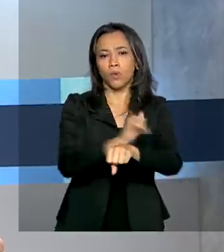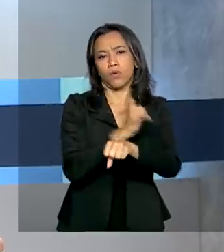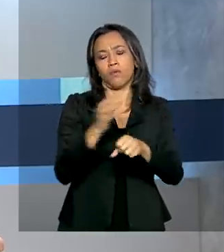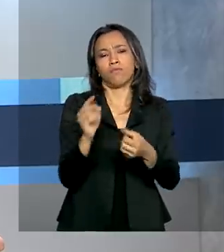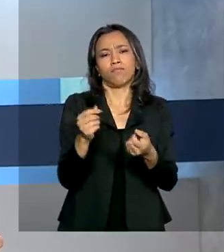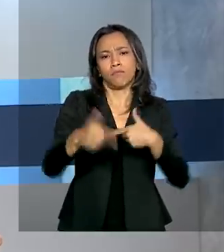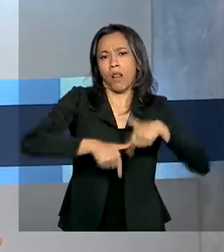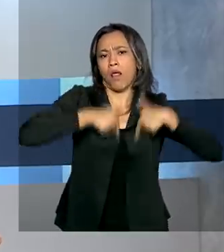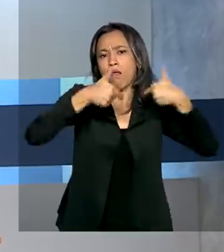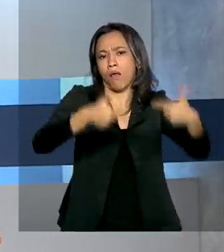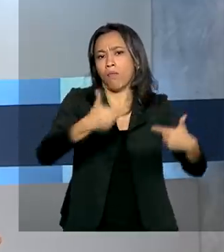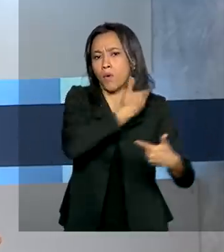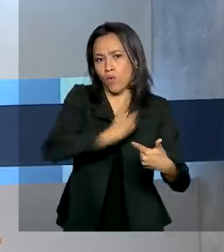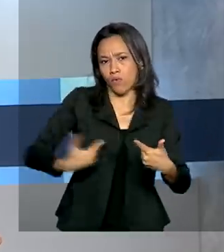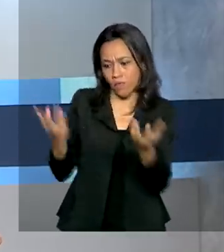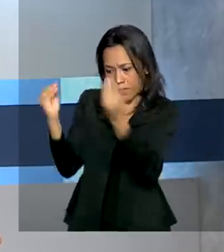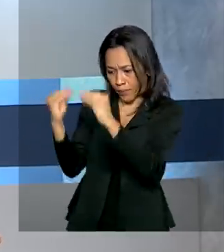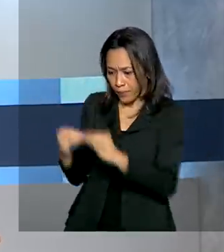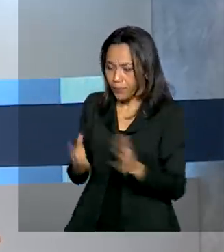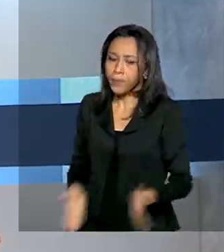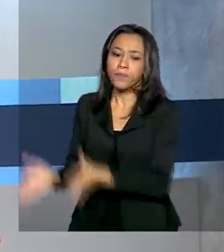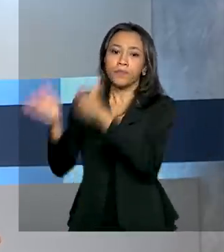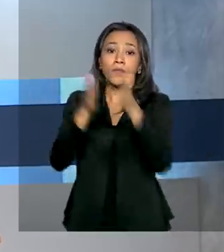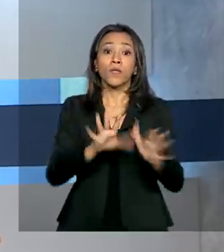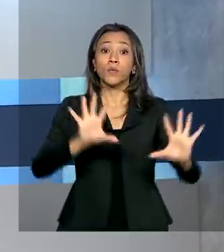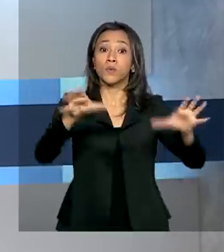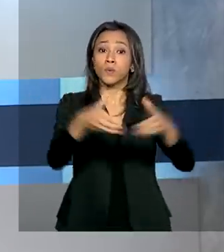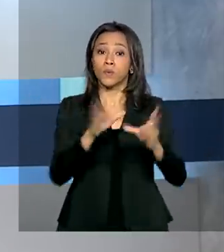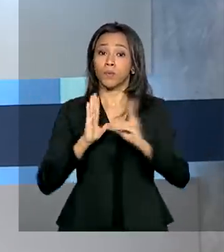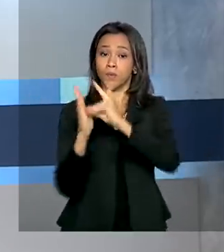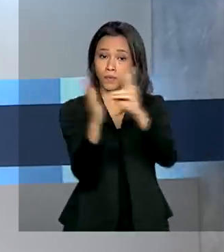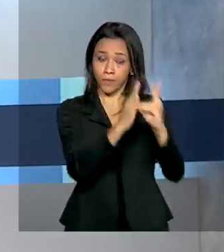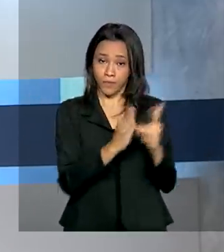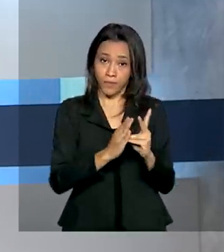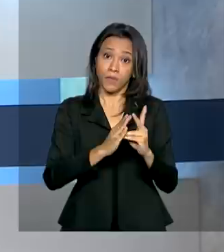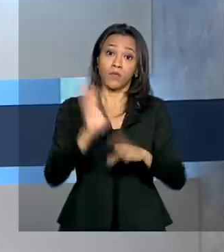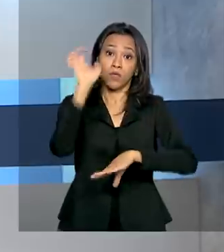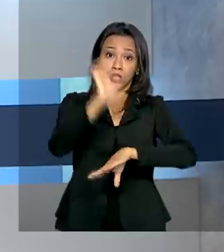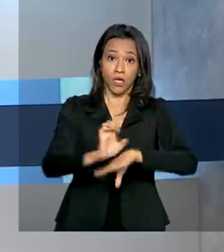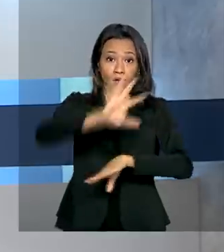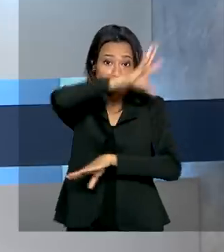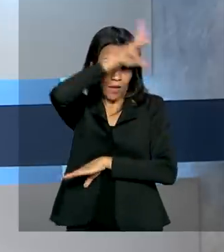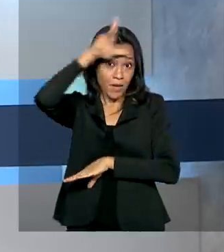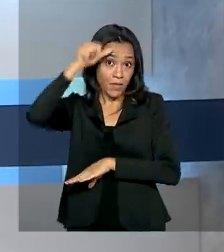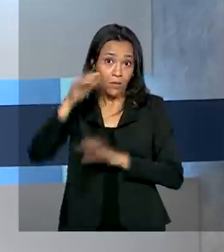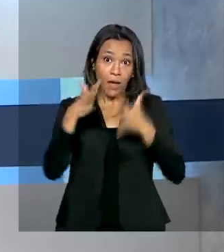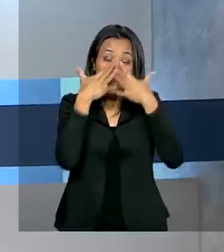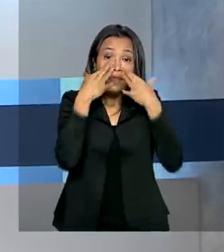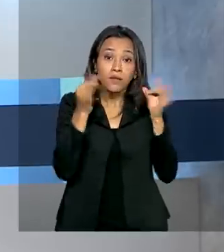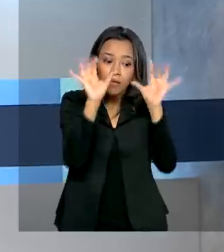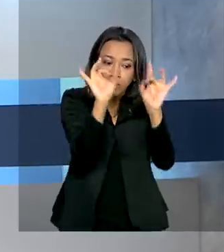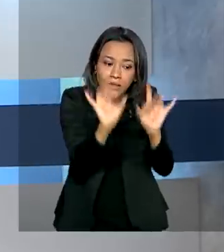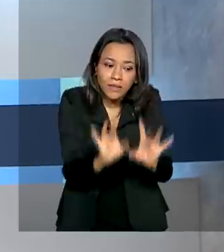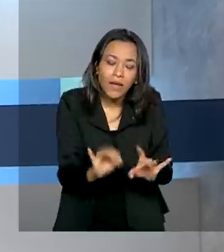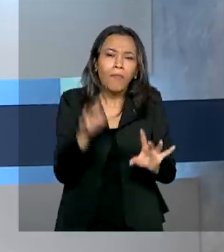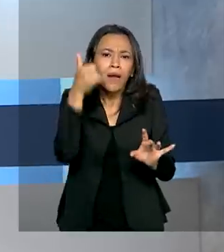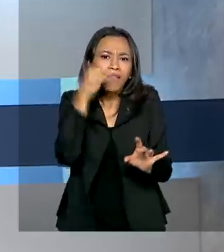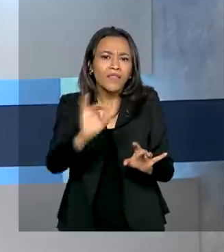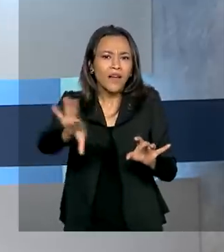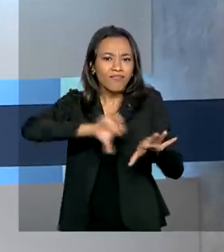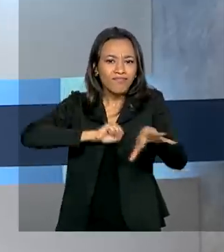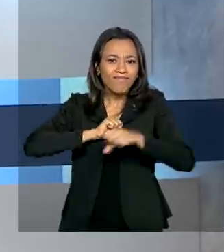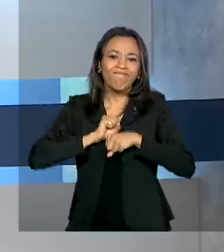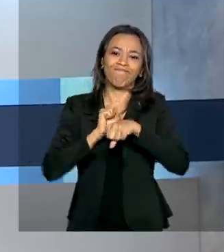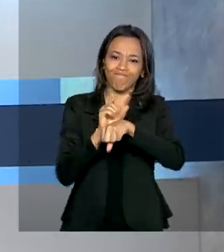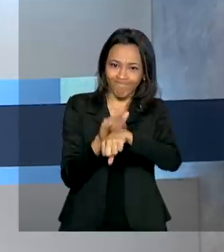E as comunidades indígenas do Amazonas estão recebendo atenção especial para enfrentar e prevenir o coronavírus.